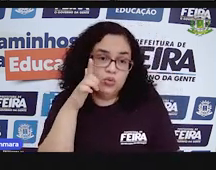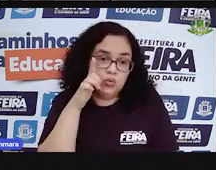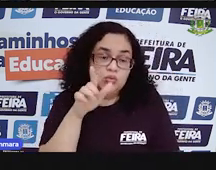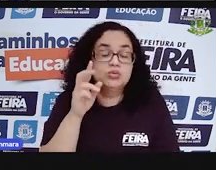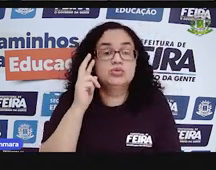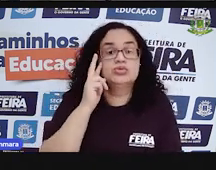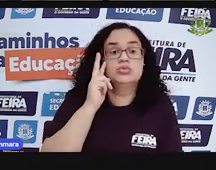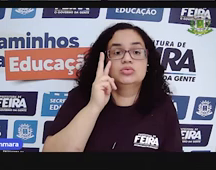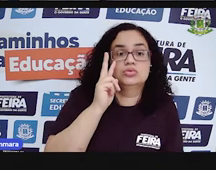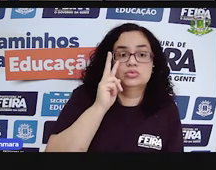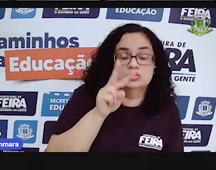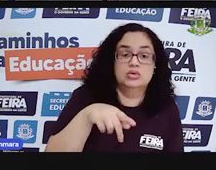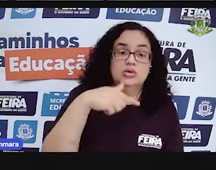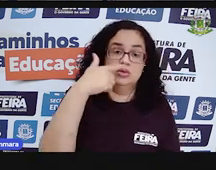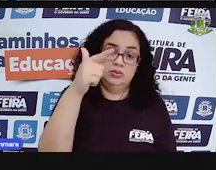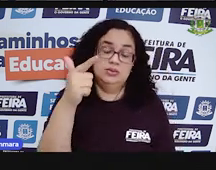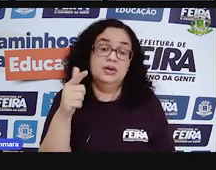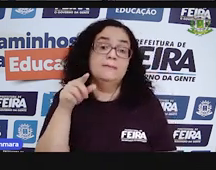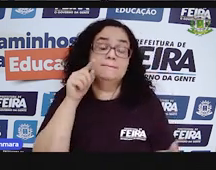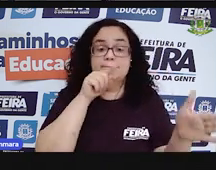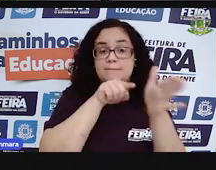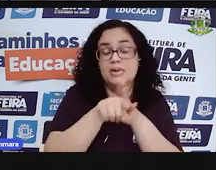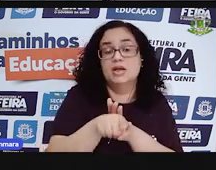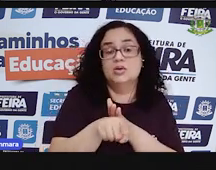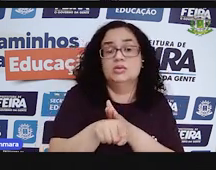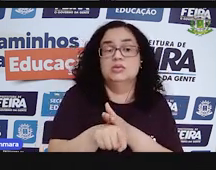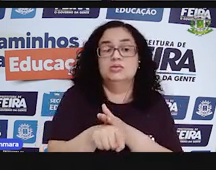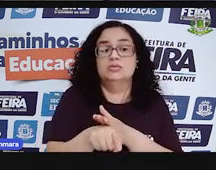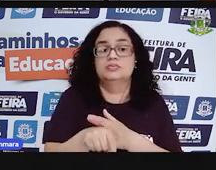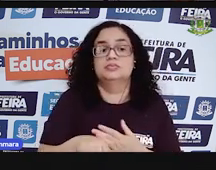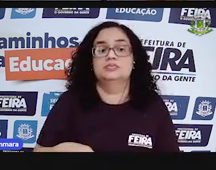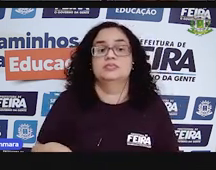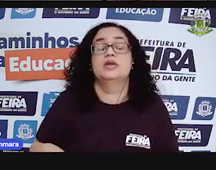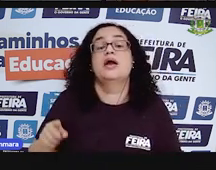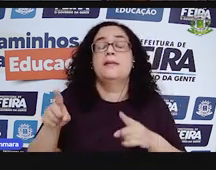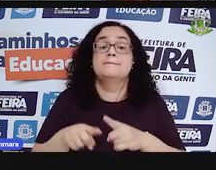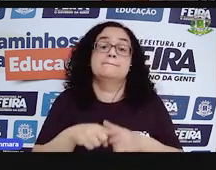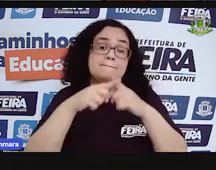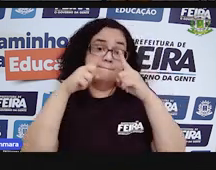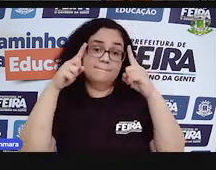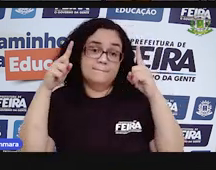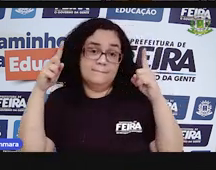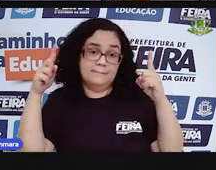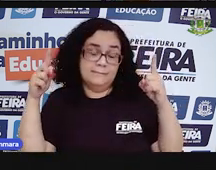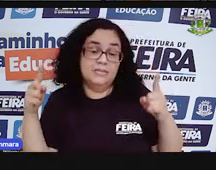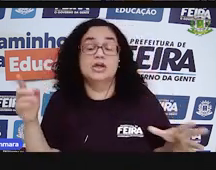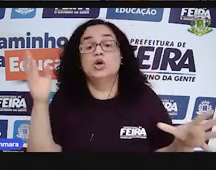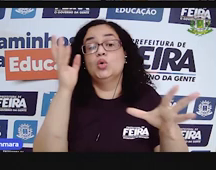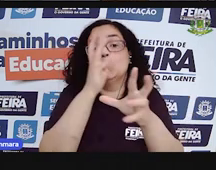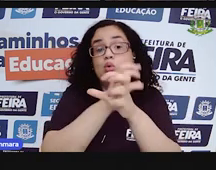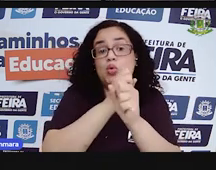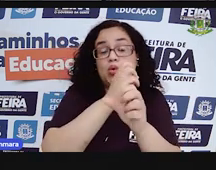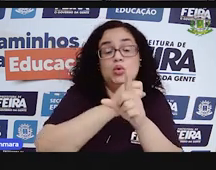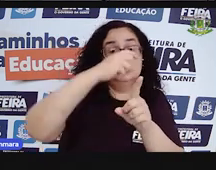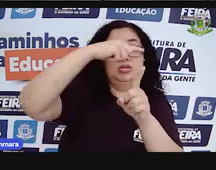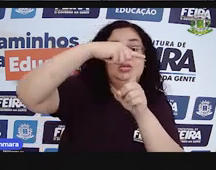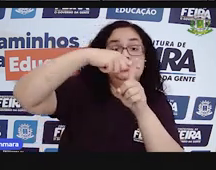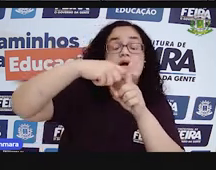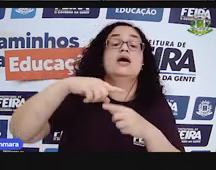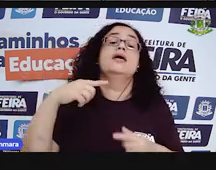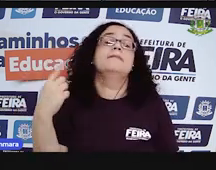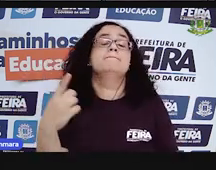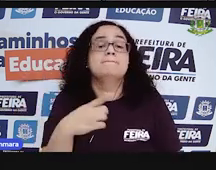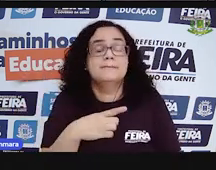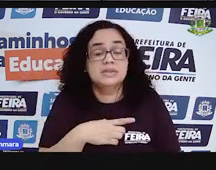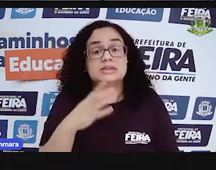verificar e passar para a próxima pergunta. Bacana? Mas, essas são as contas de mais. Tem as